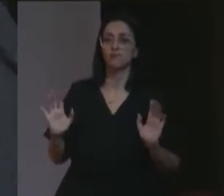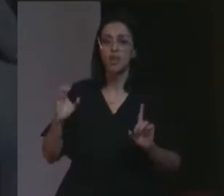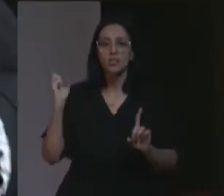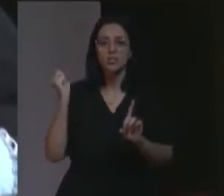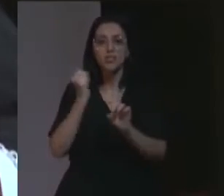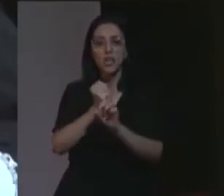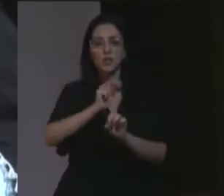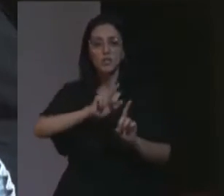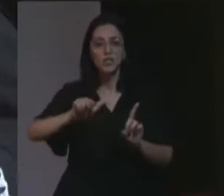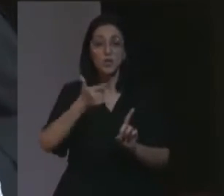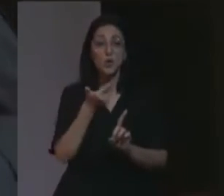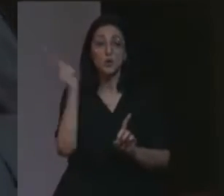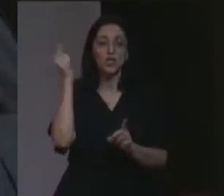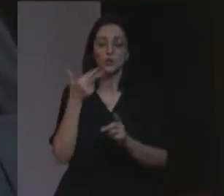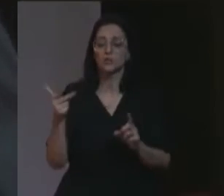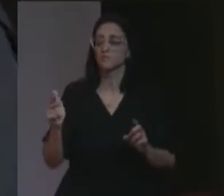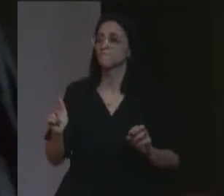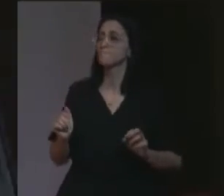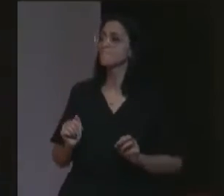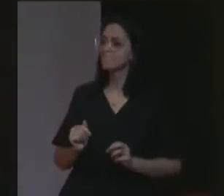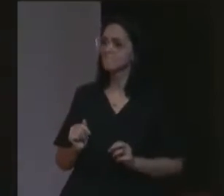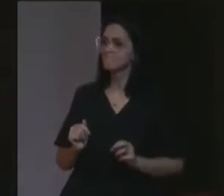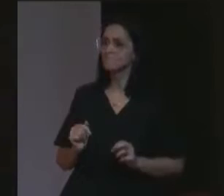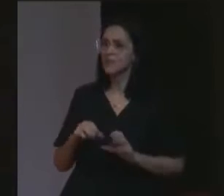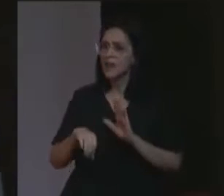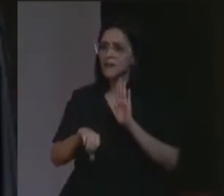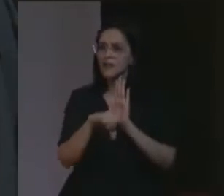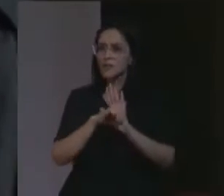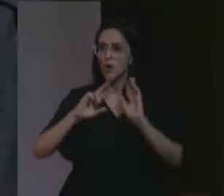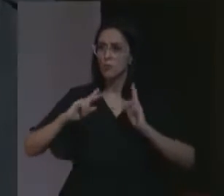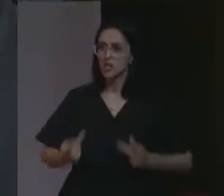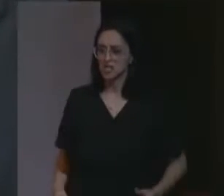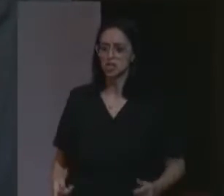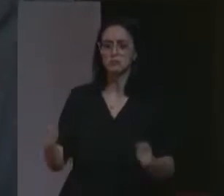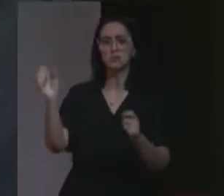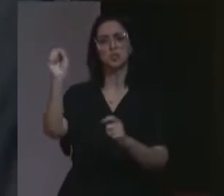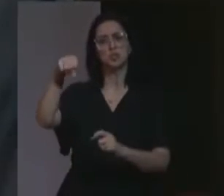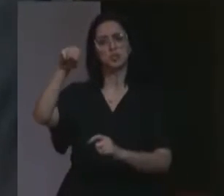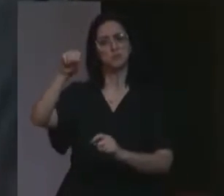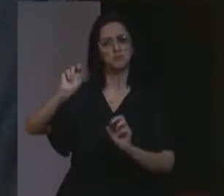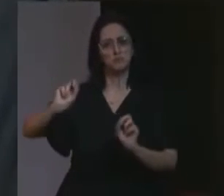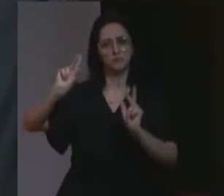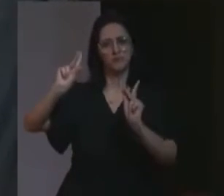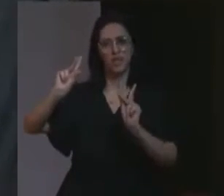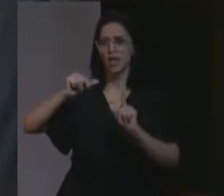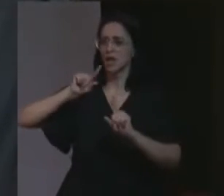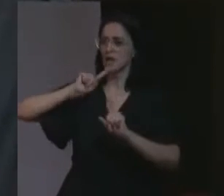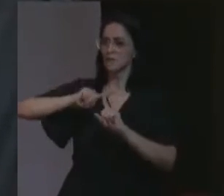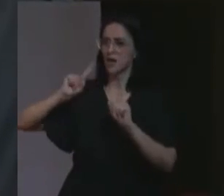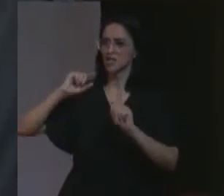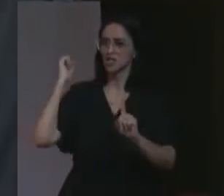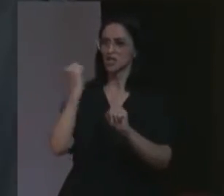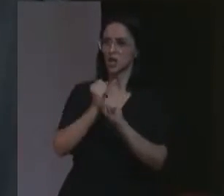Genocídio é outra coisa. Crime contra a humanidade, eu poderia afirmar. Mas não genocídio.